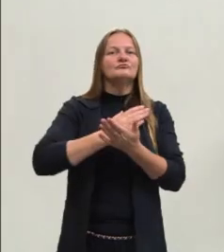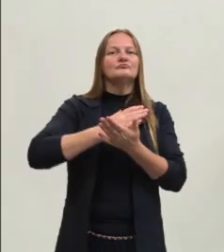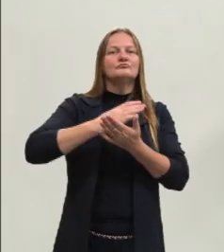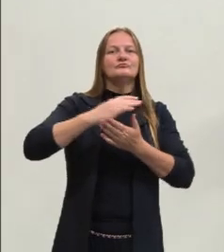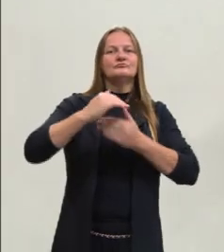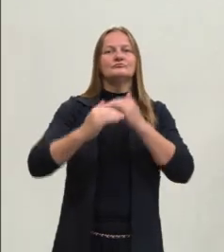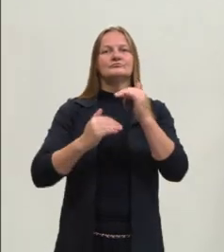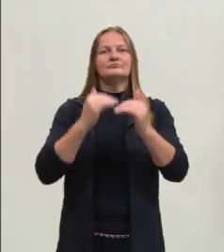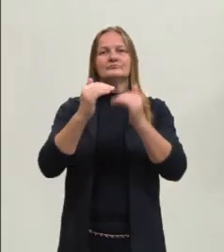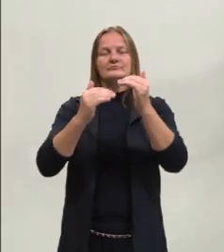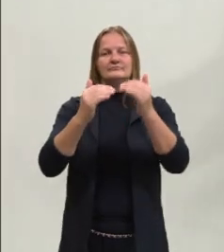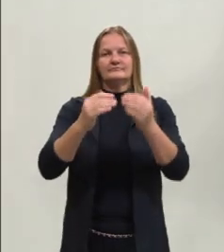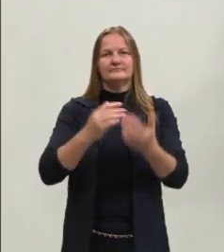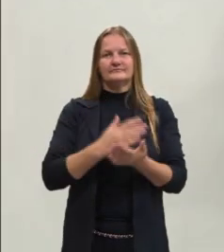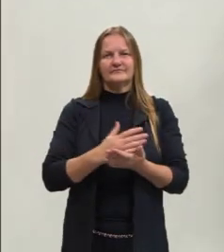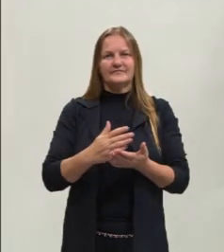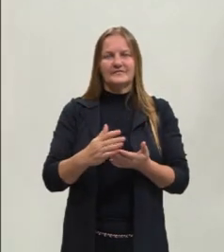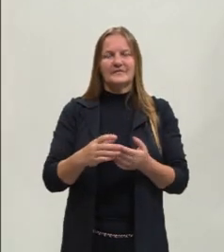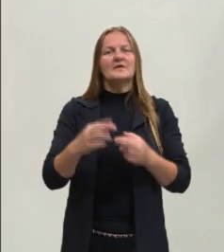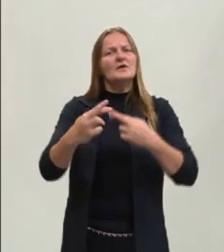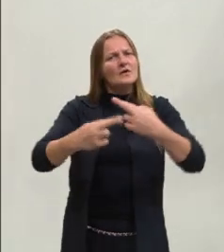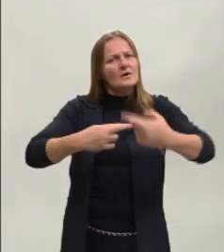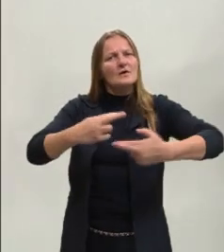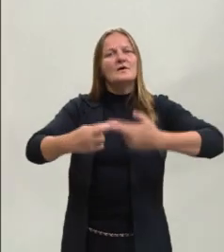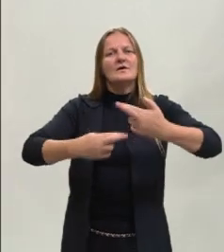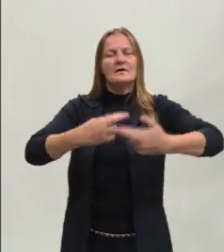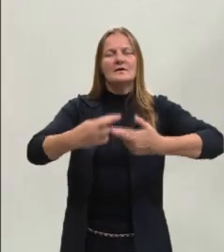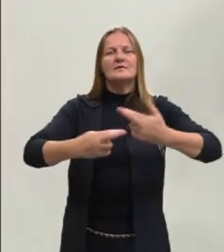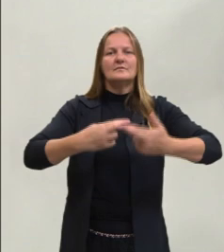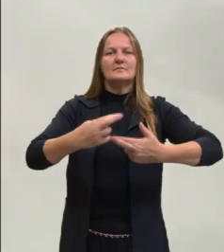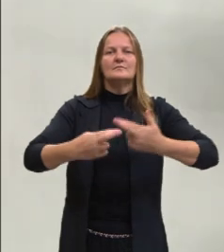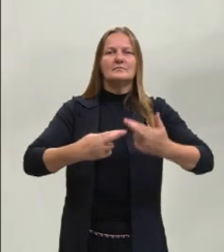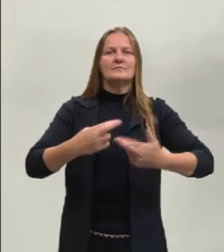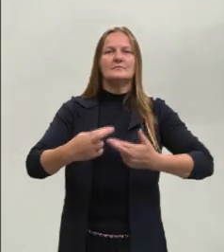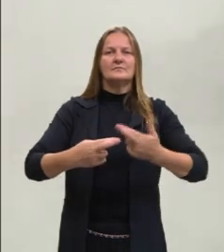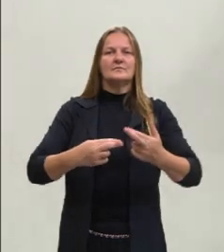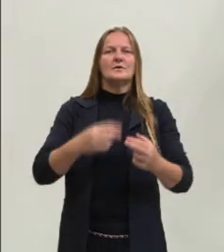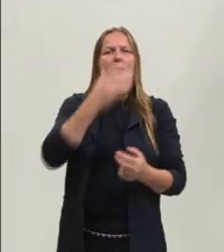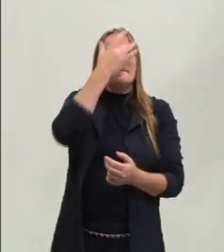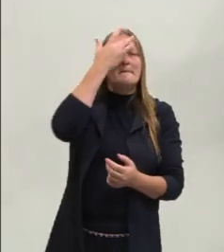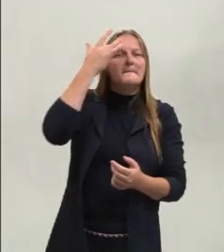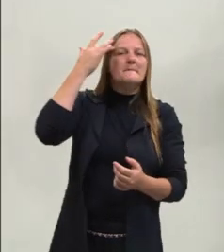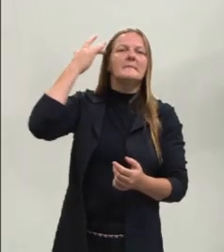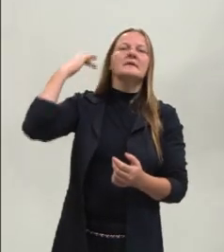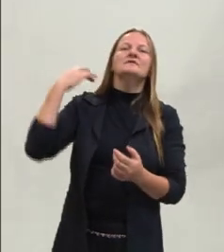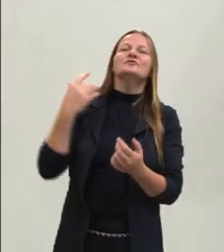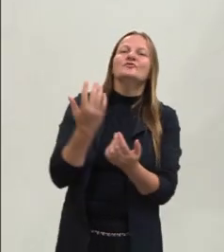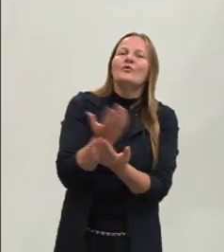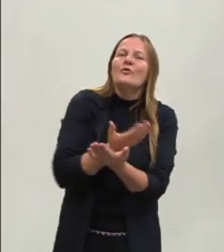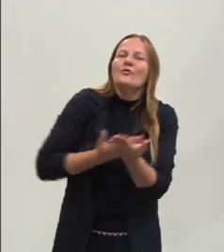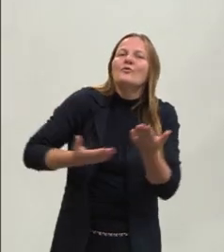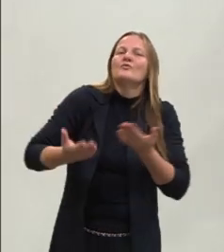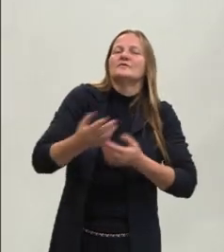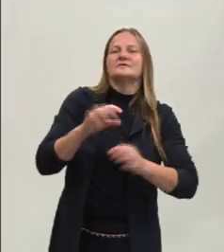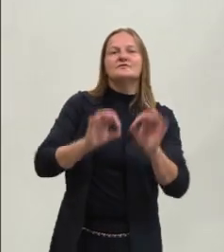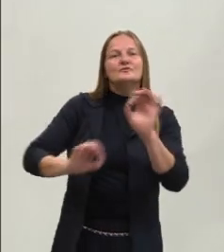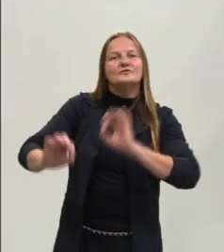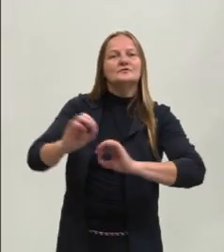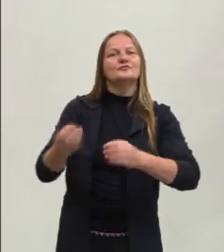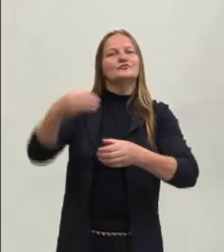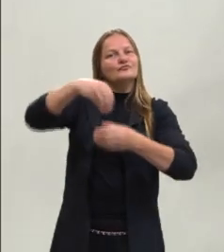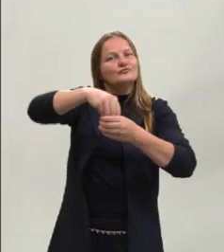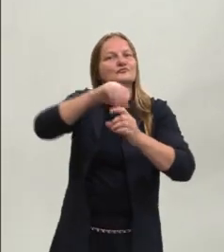partir dessas relações, inter-relações entre pessoas, como elas se organizam na sociedade